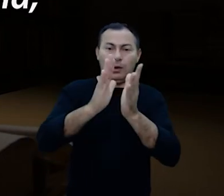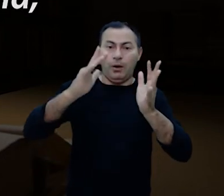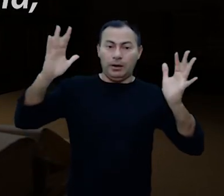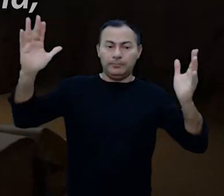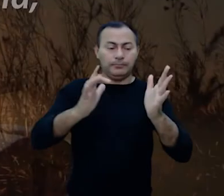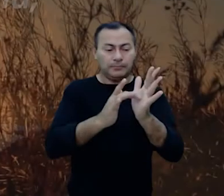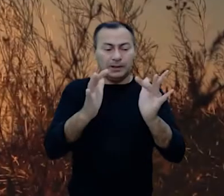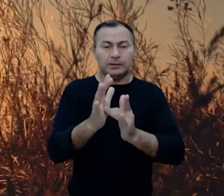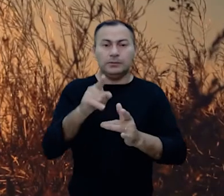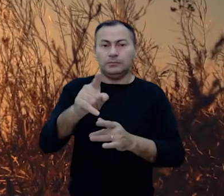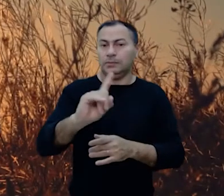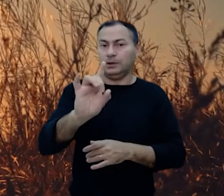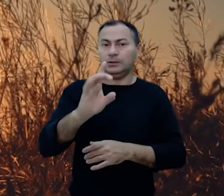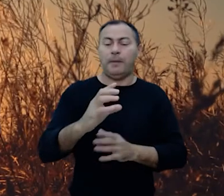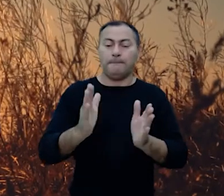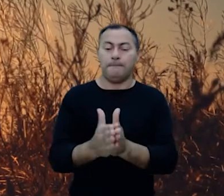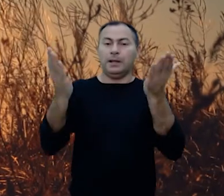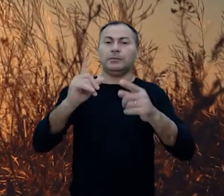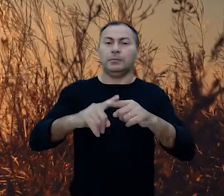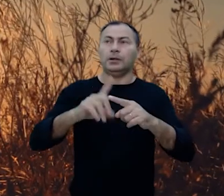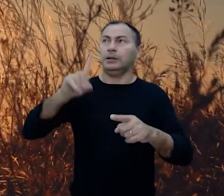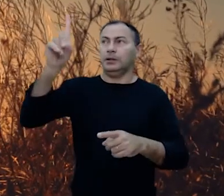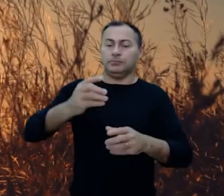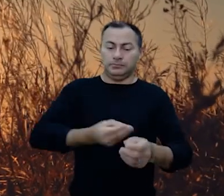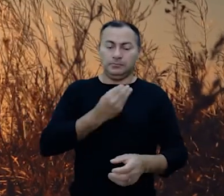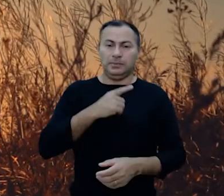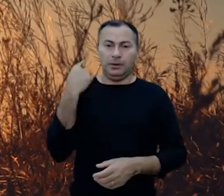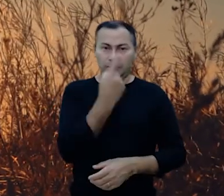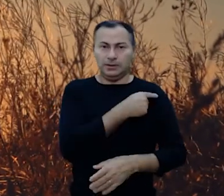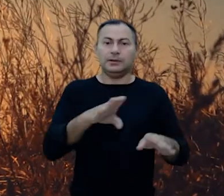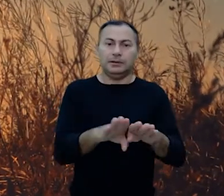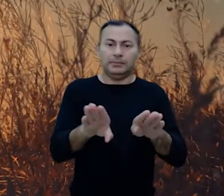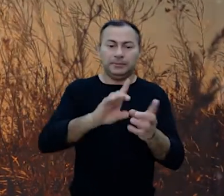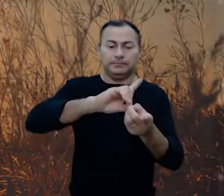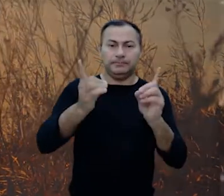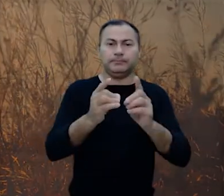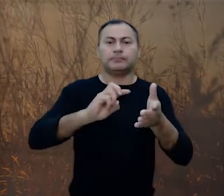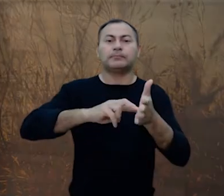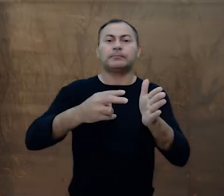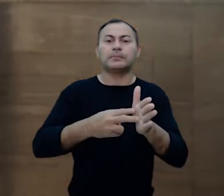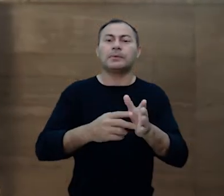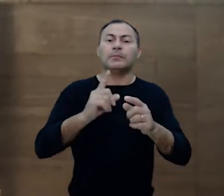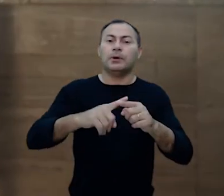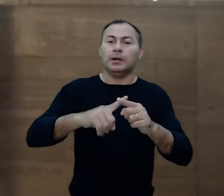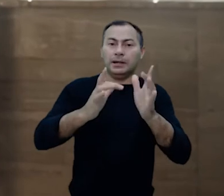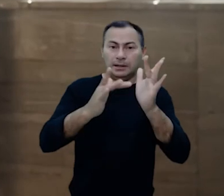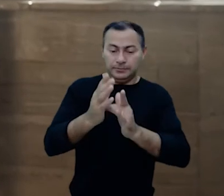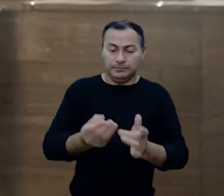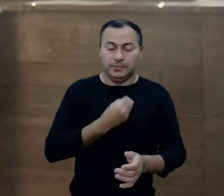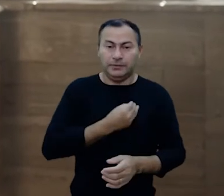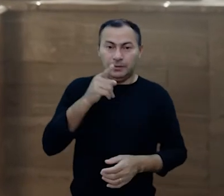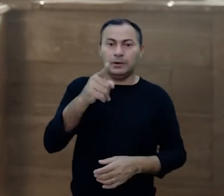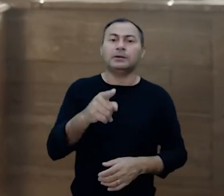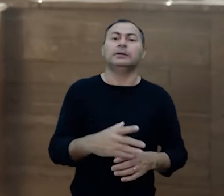da glória Cristo em vós não é somente um milagre porque Deus está habitando em nós é também uma dinâmica que significa que porque